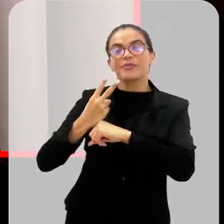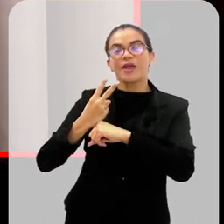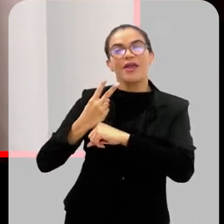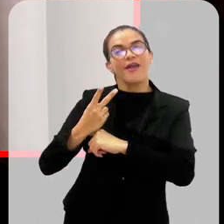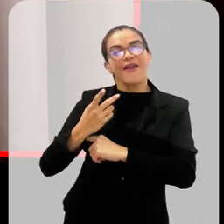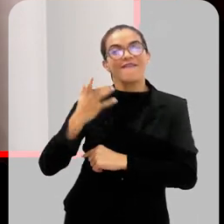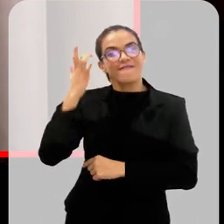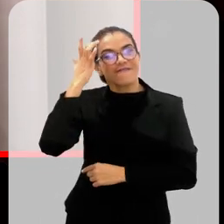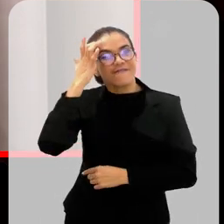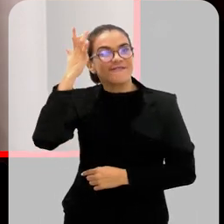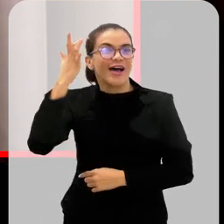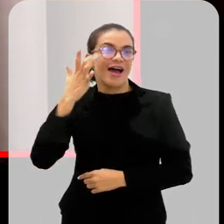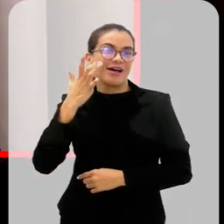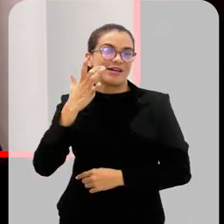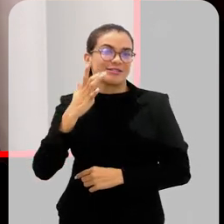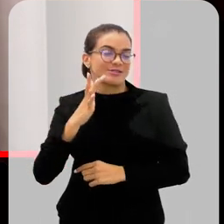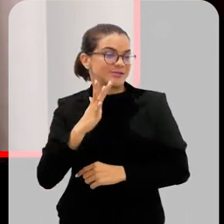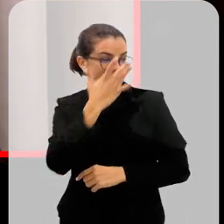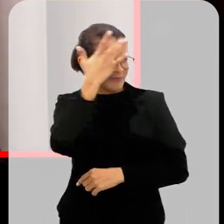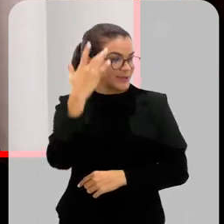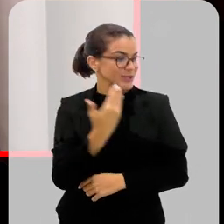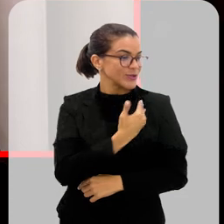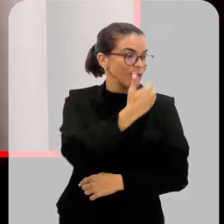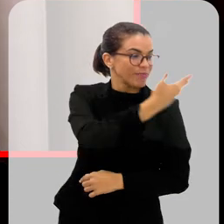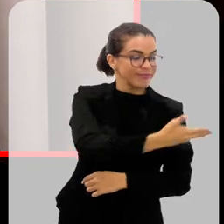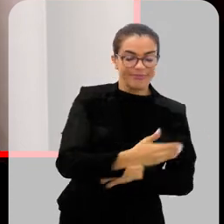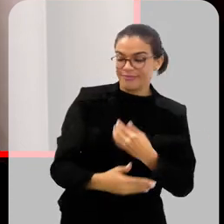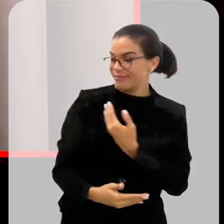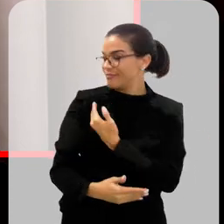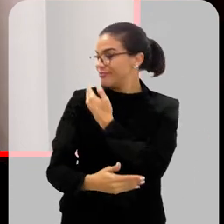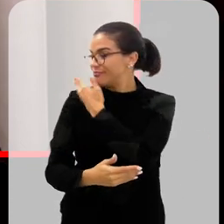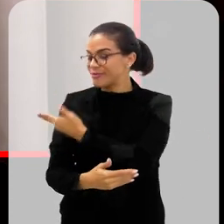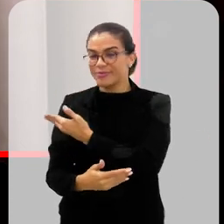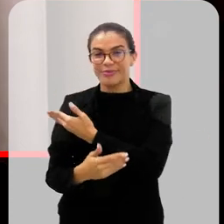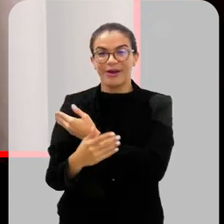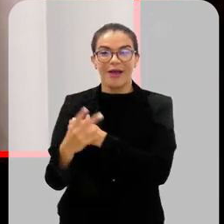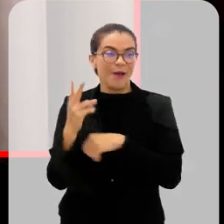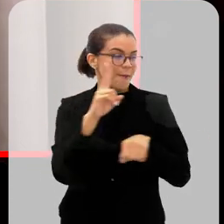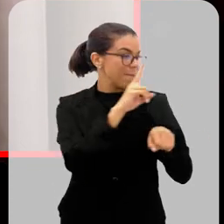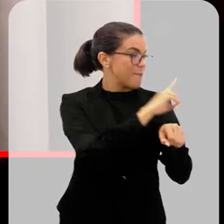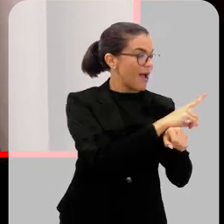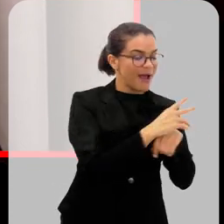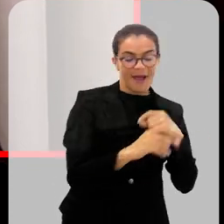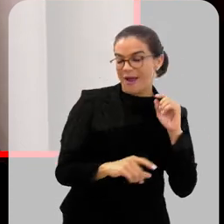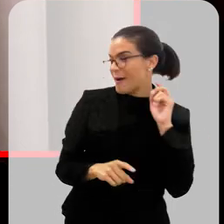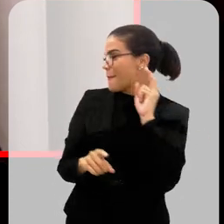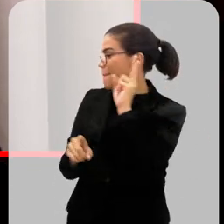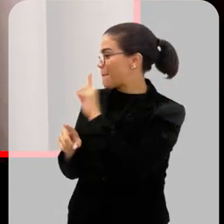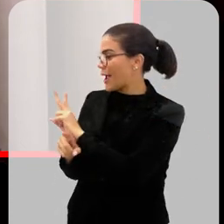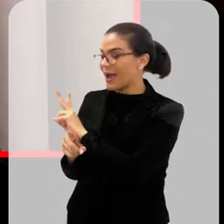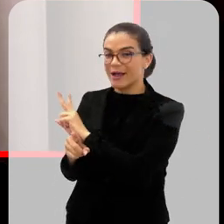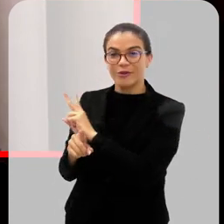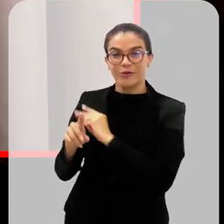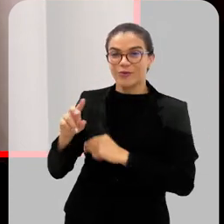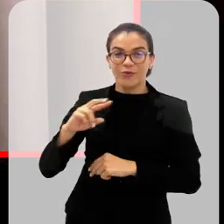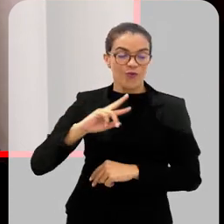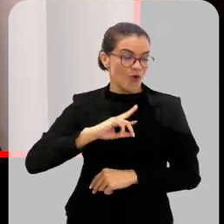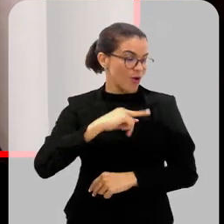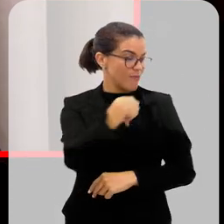favoreço a imunização das pessoas ao meu redor também, porque eu não vou ser infectada e também não vou